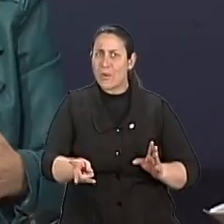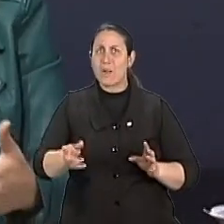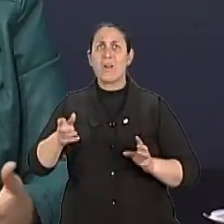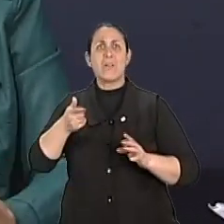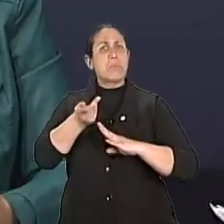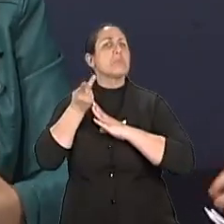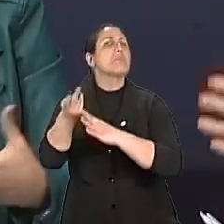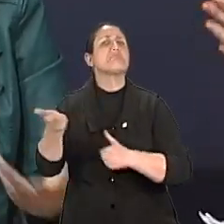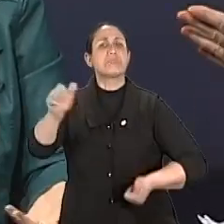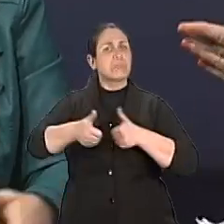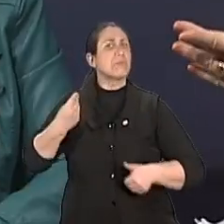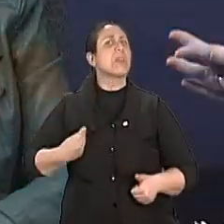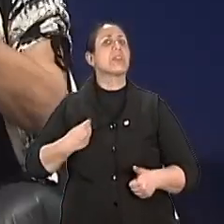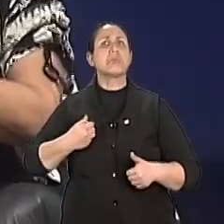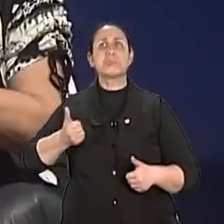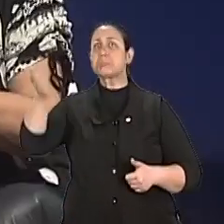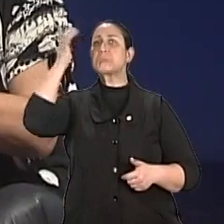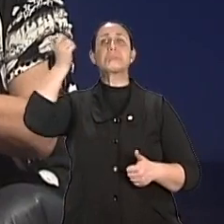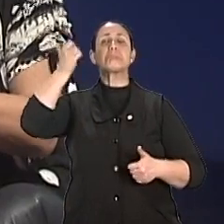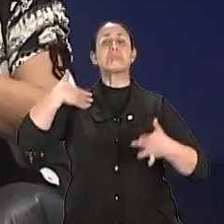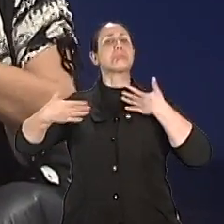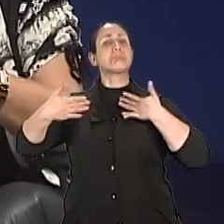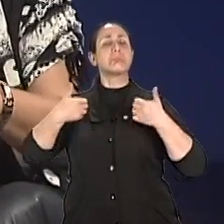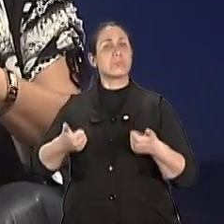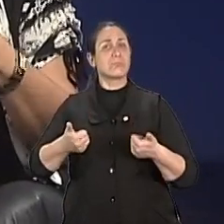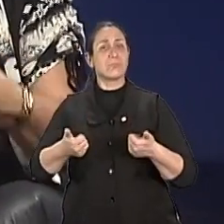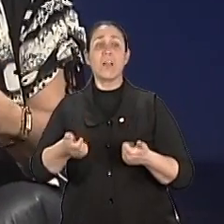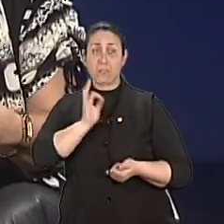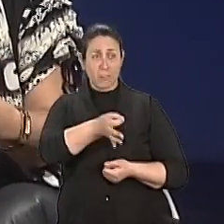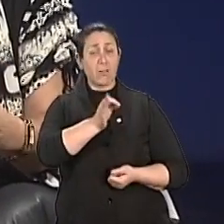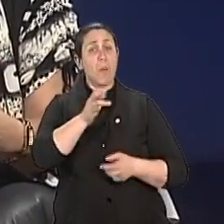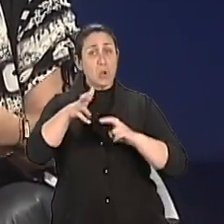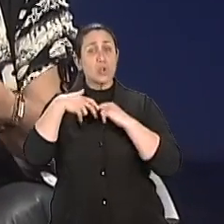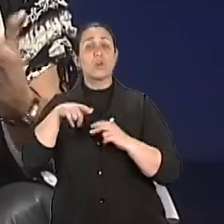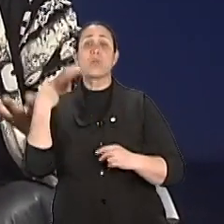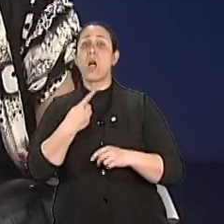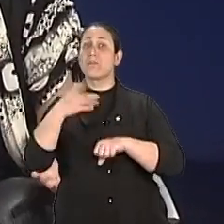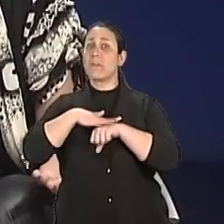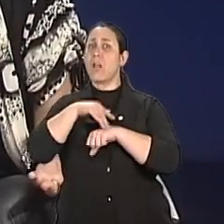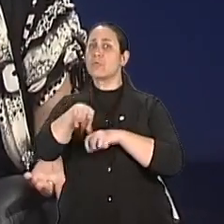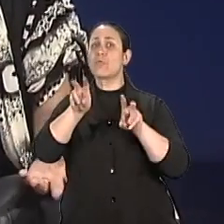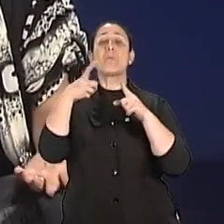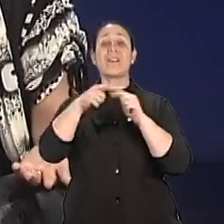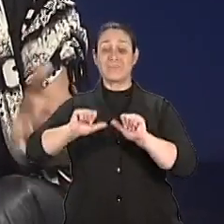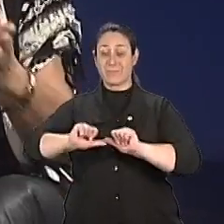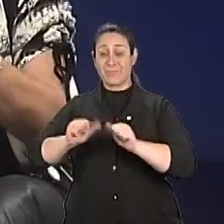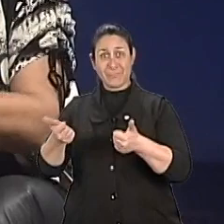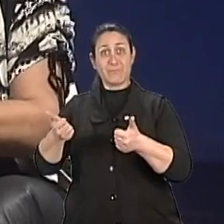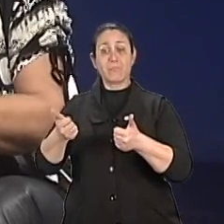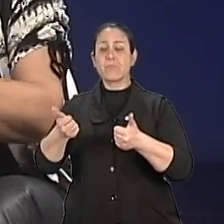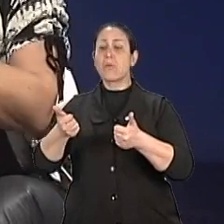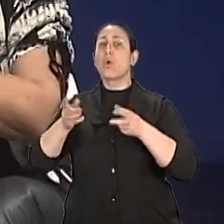companheirismo. Por isso que gente está falando este assunto aqui, porque após a separação tem uma vida a ser vivida, né?